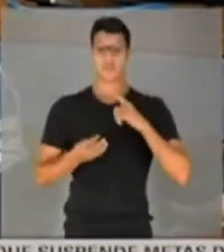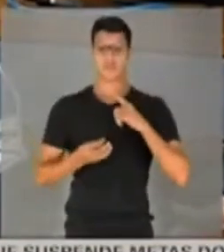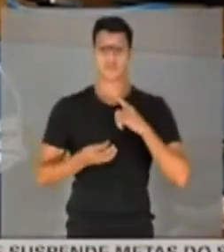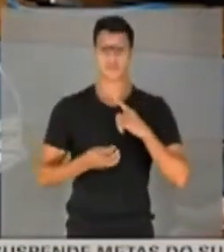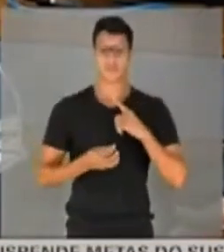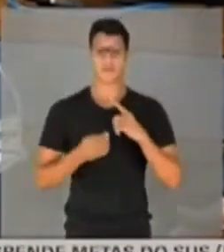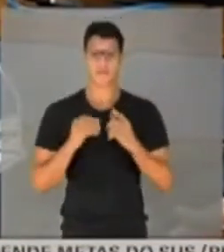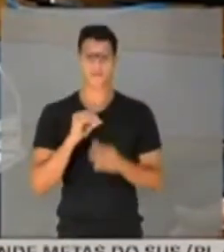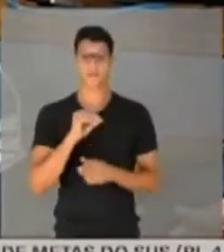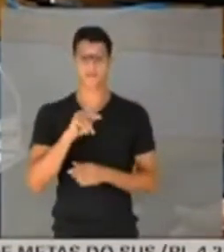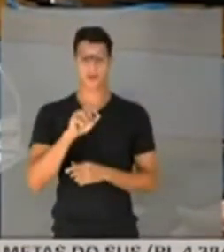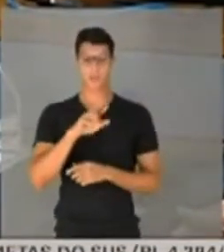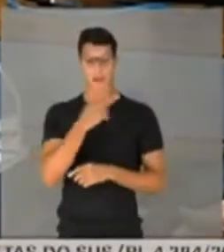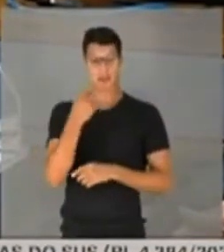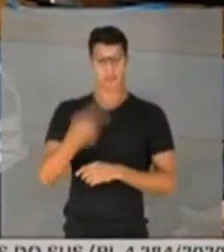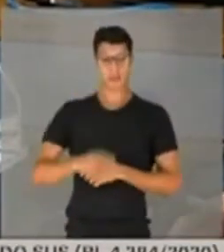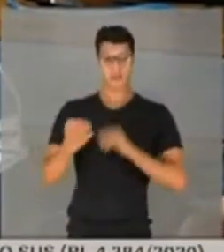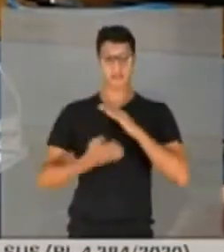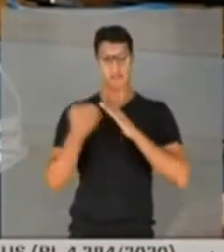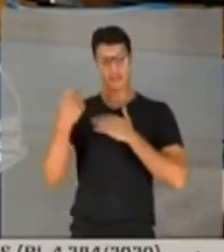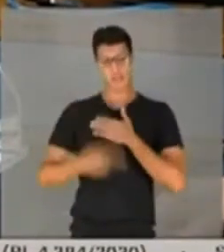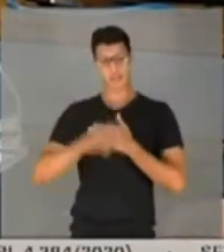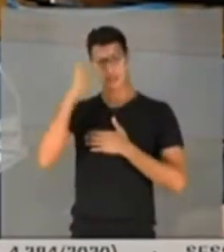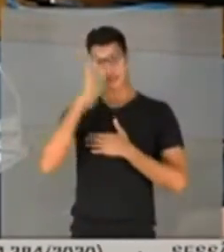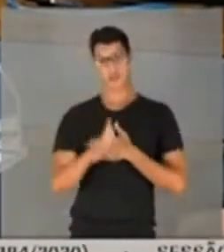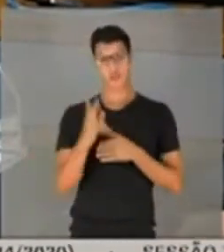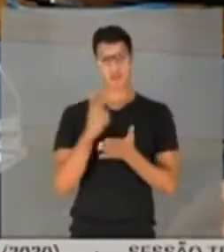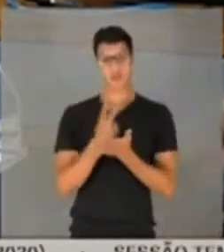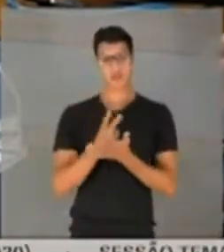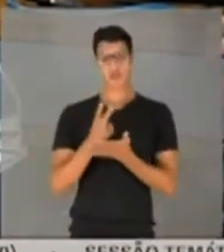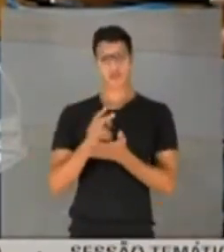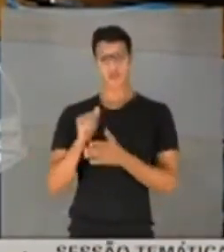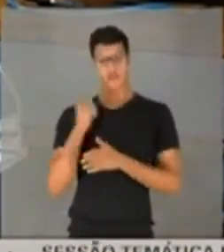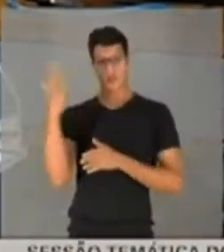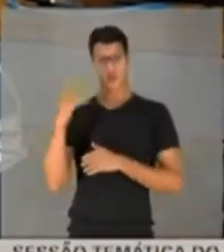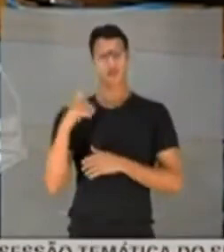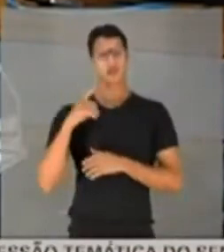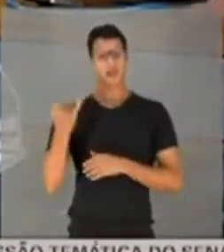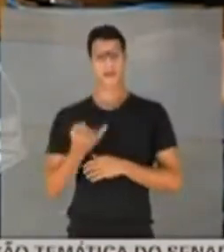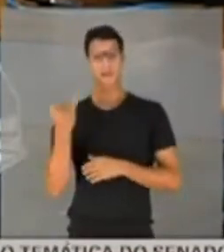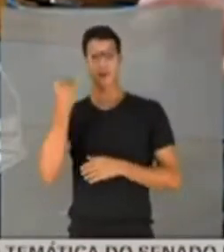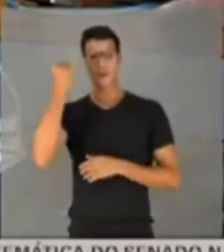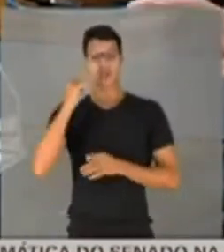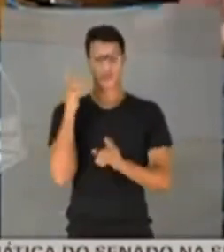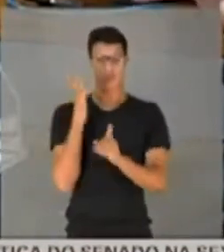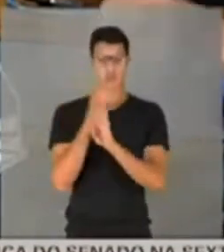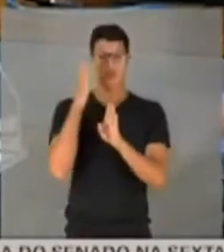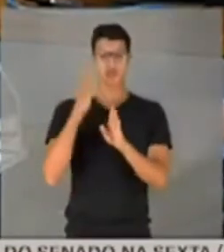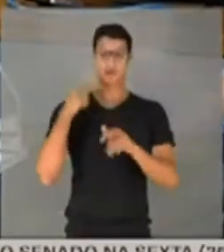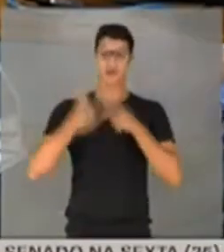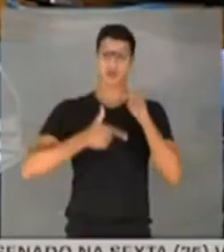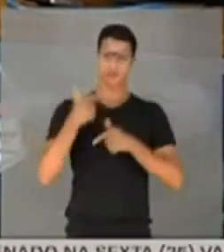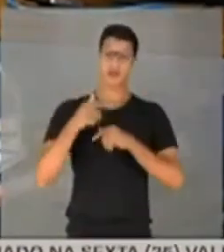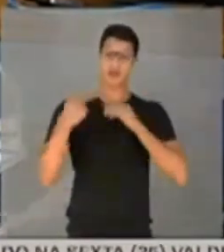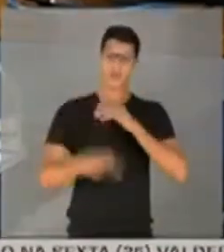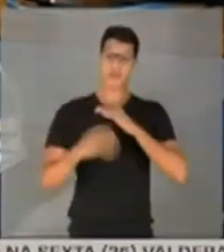operações desta empresa também no Brasil, apesar de ser offshore. Então, é importante identificar a atuação desta empresa e,